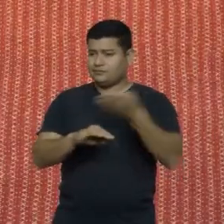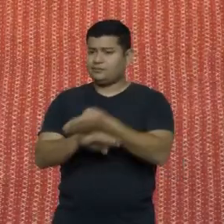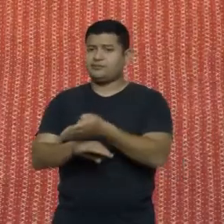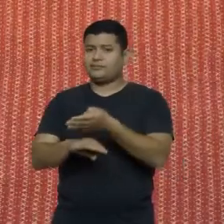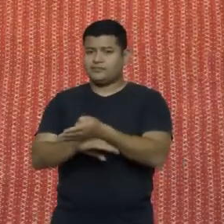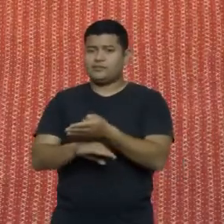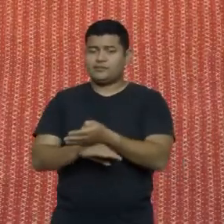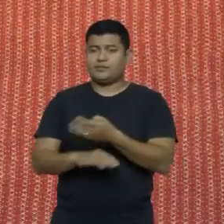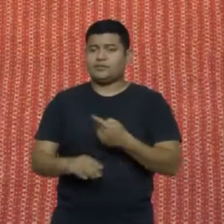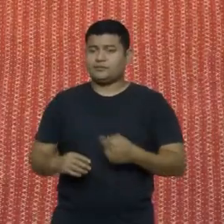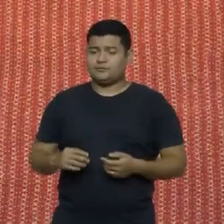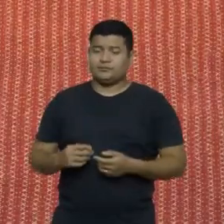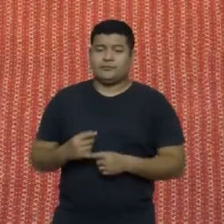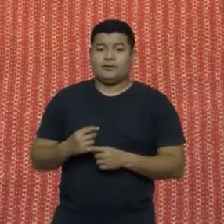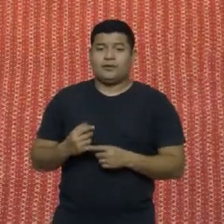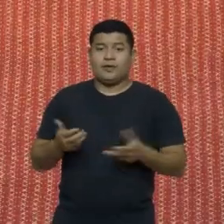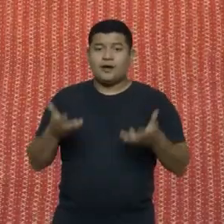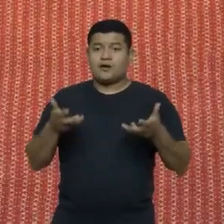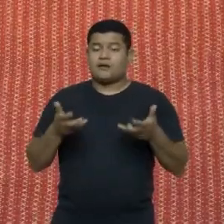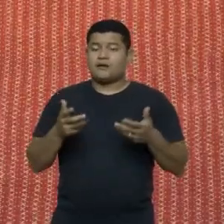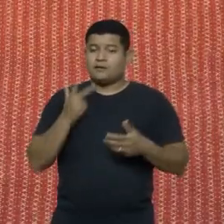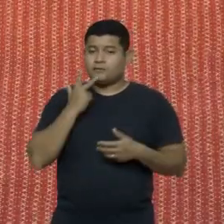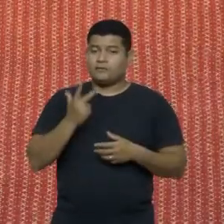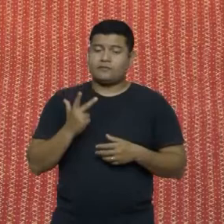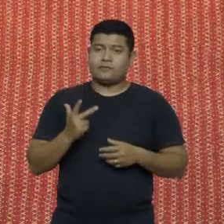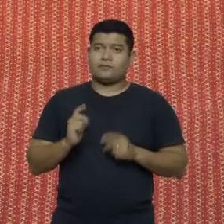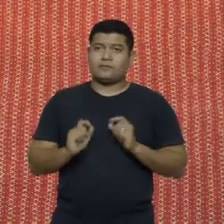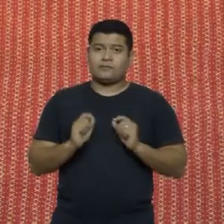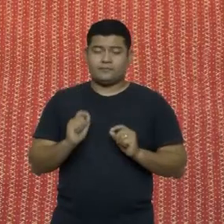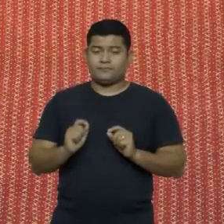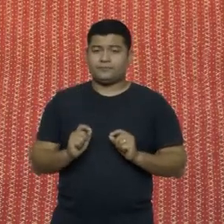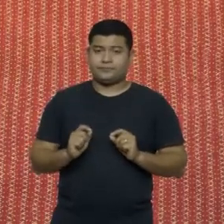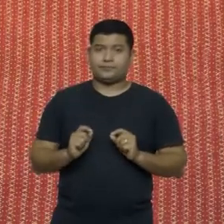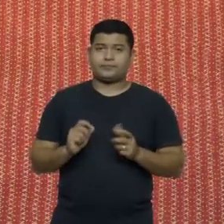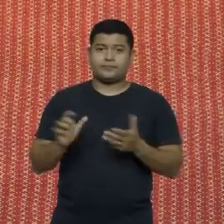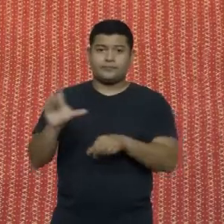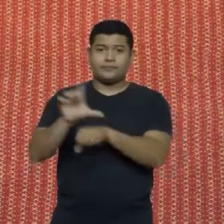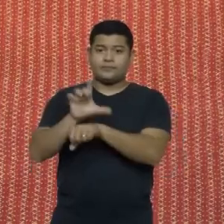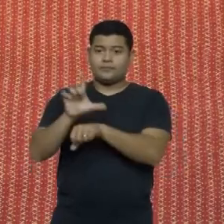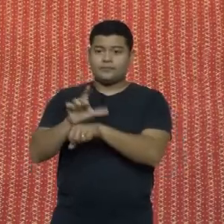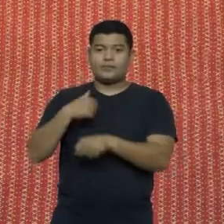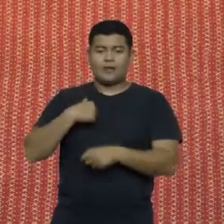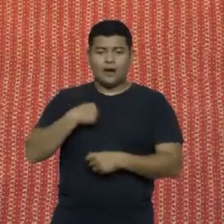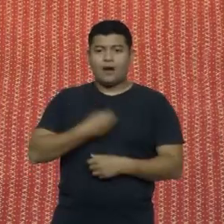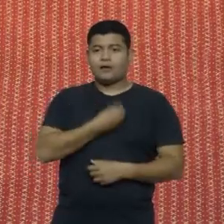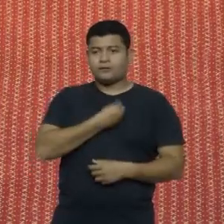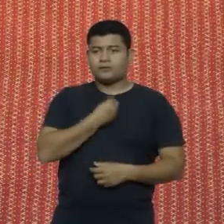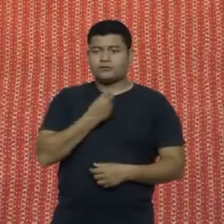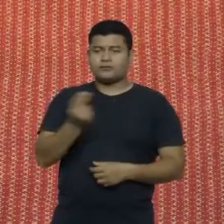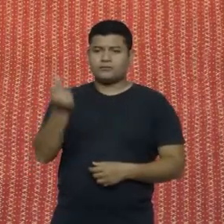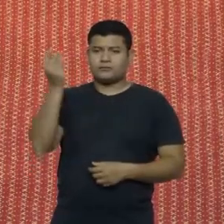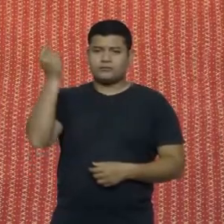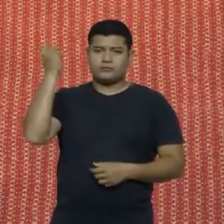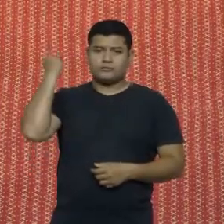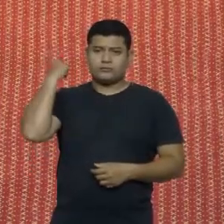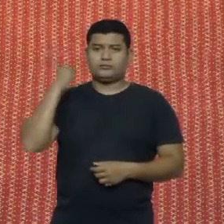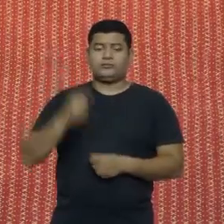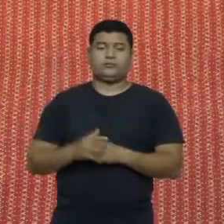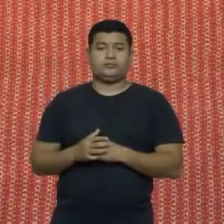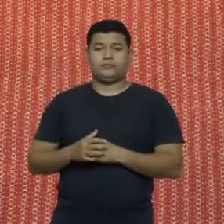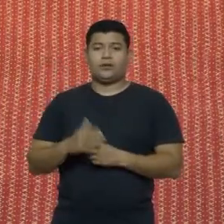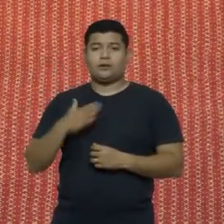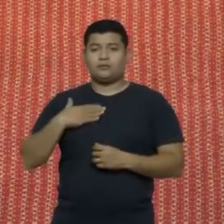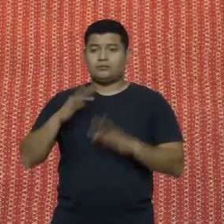quero dizer que realmente Laje é o município que eu morei há muitos anos atrás, a minha